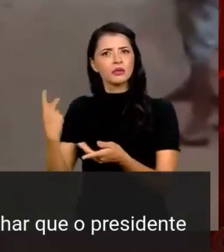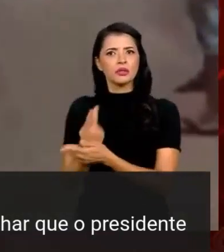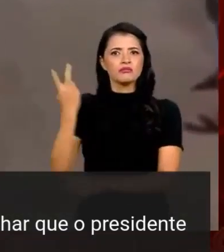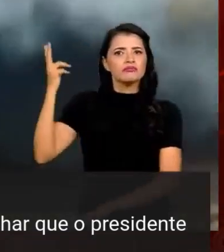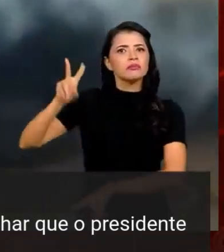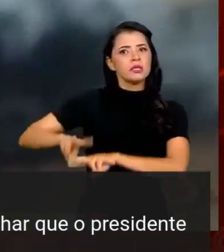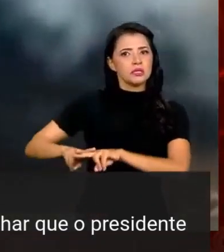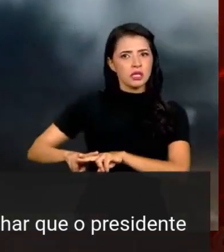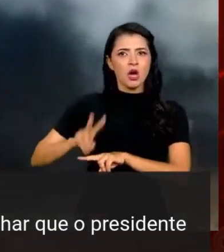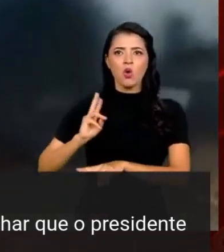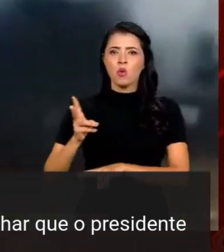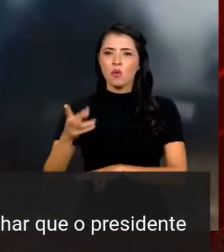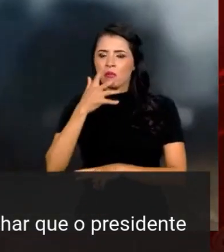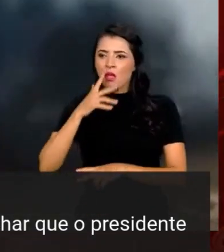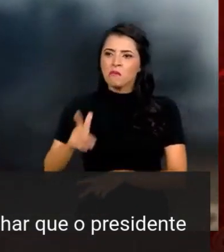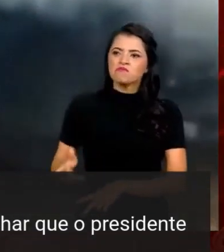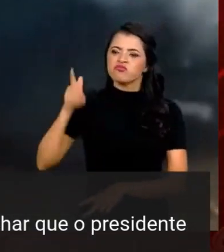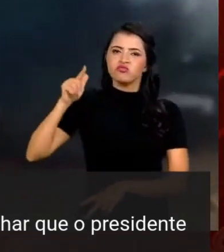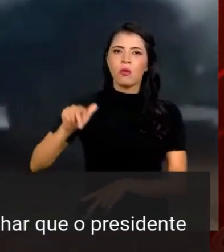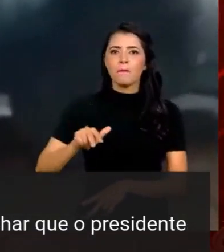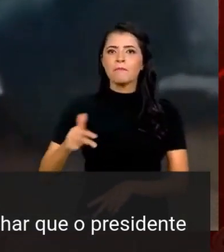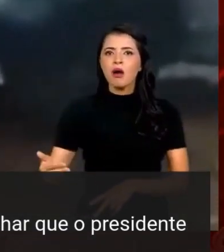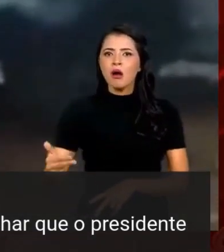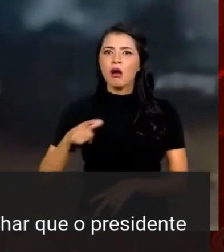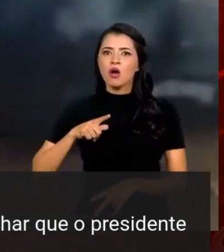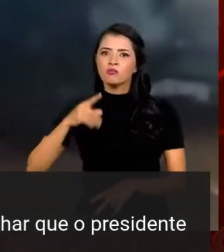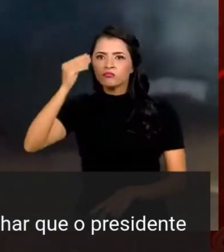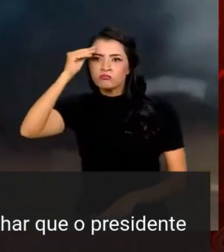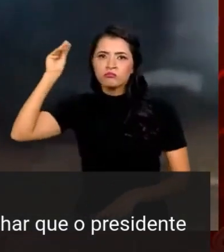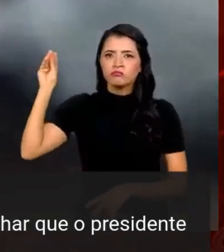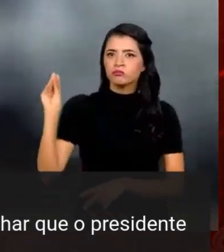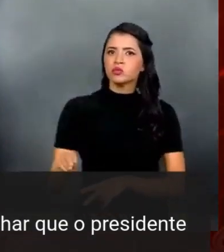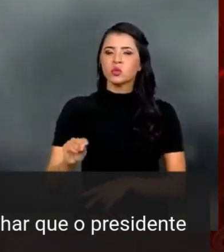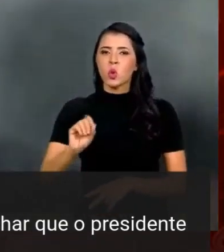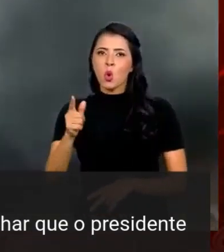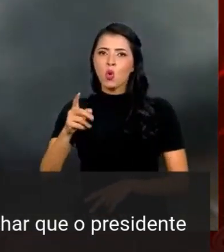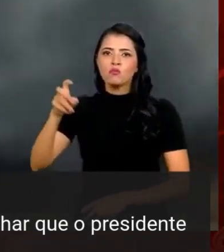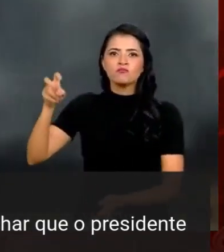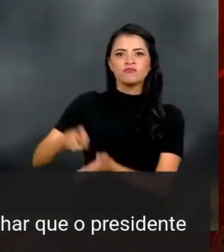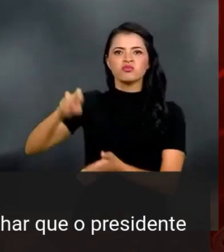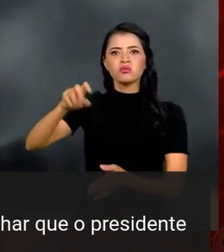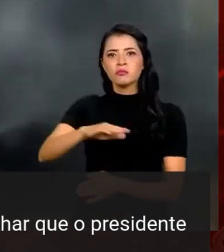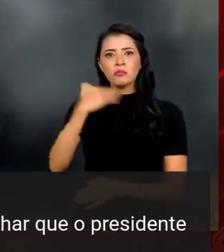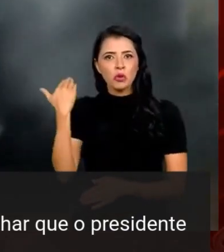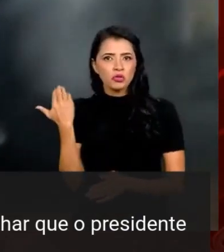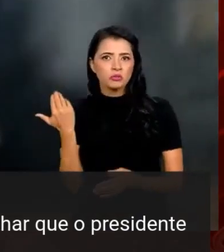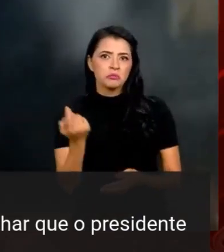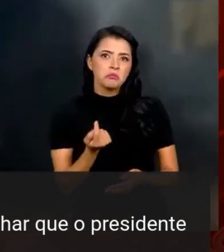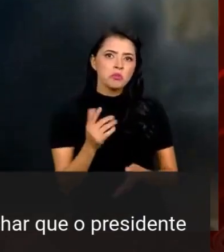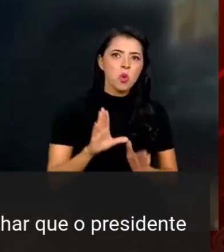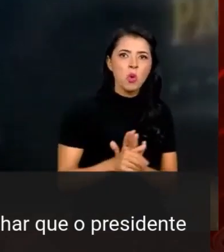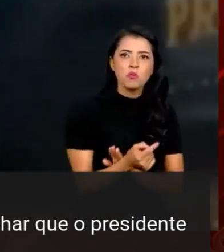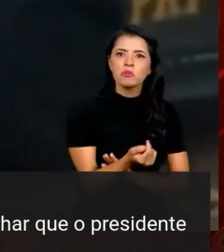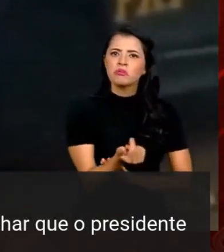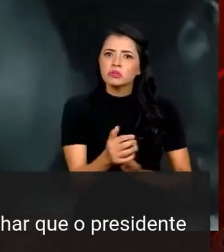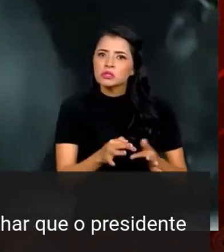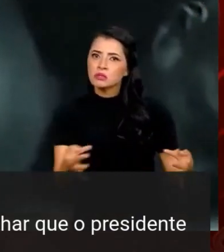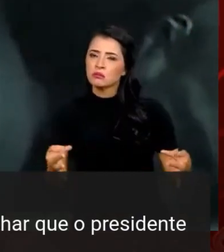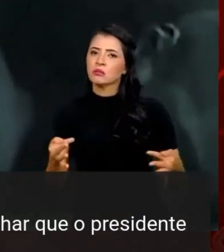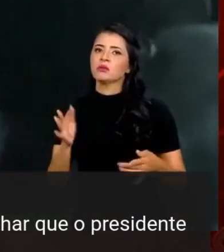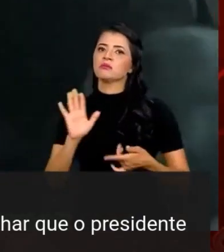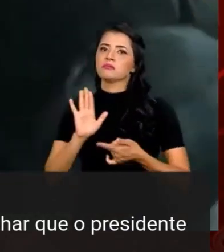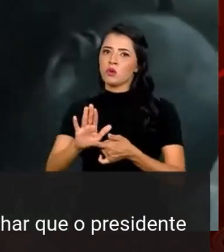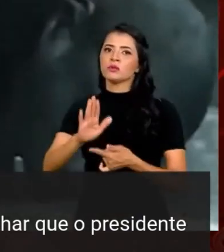prisão vira uma execução, uma condenação sumária, uma pena de morte por delitos menores, atesta no Brasil,